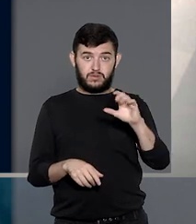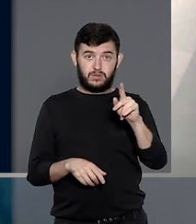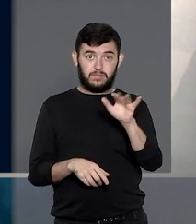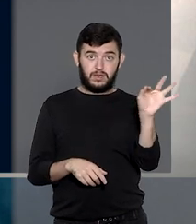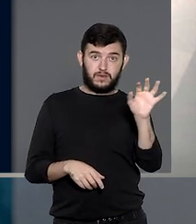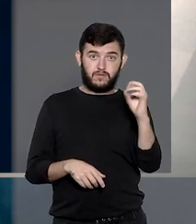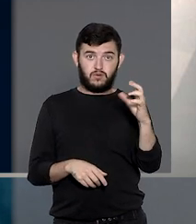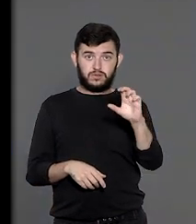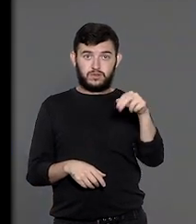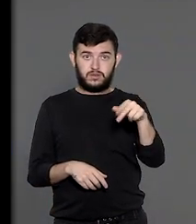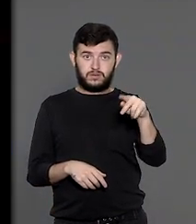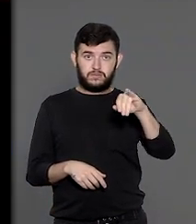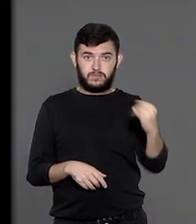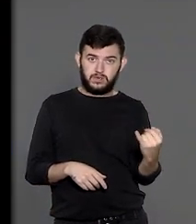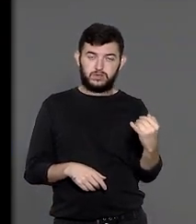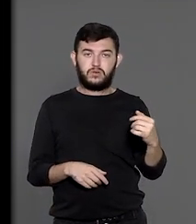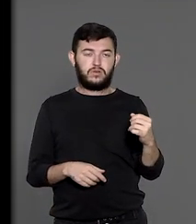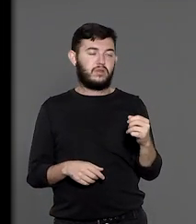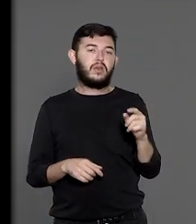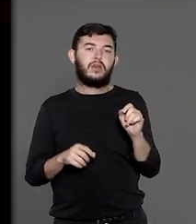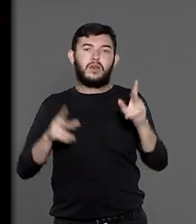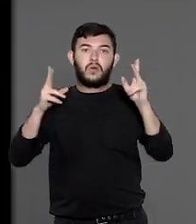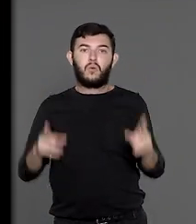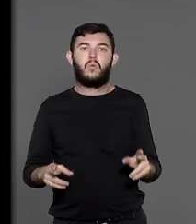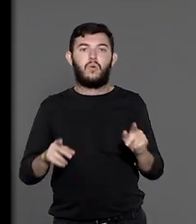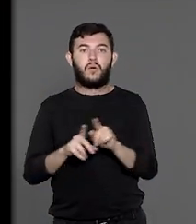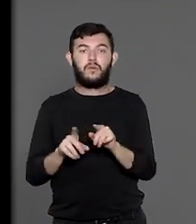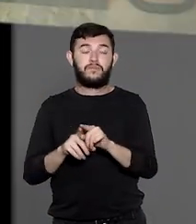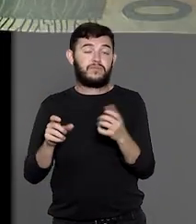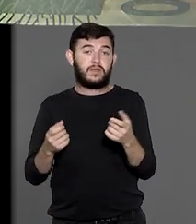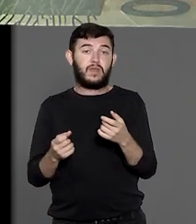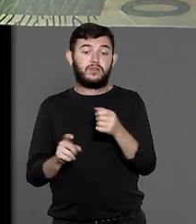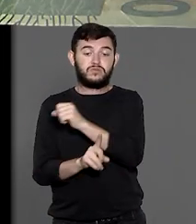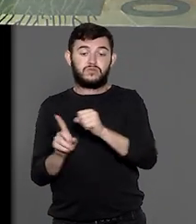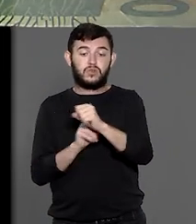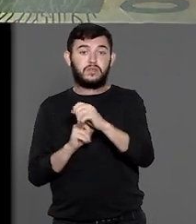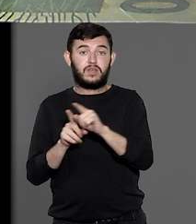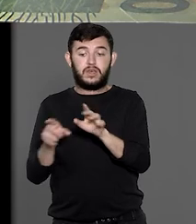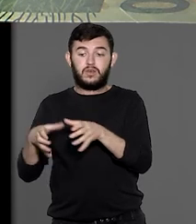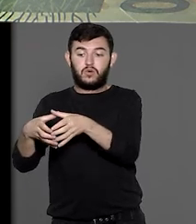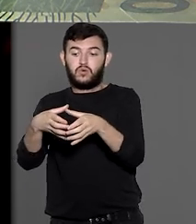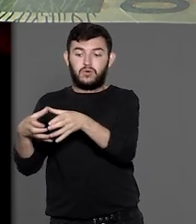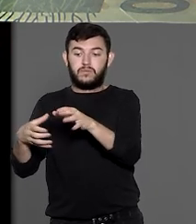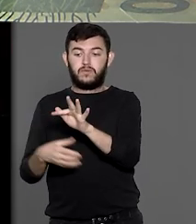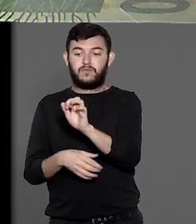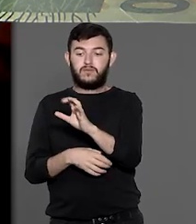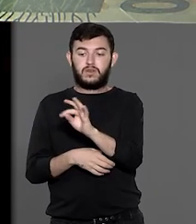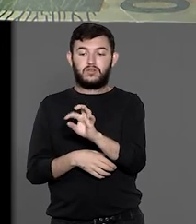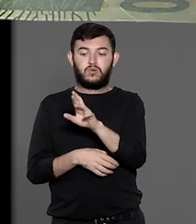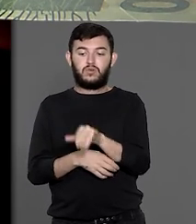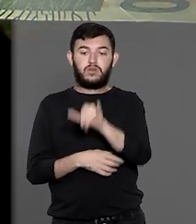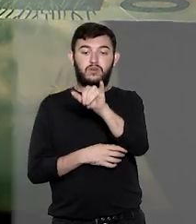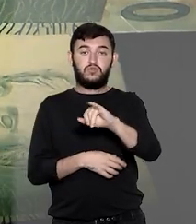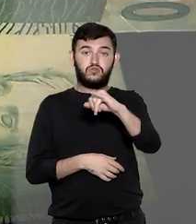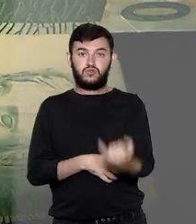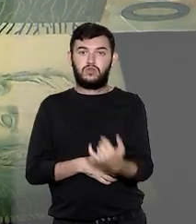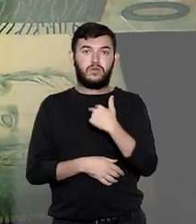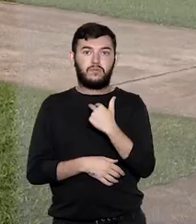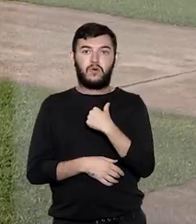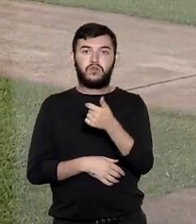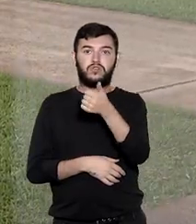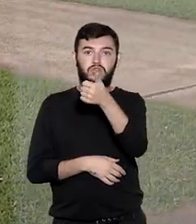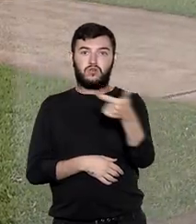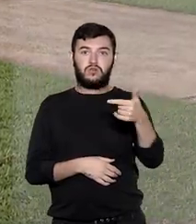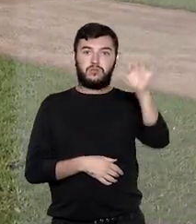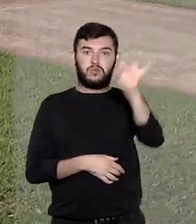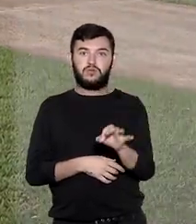financeiro nacional, como as sociedades de factoring, os juros não podem ultrapassar a taxa de 12% ao ano,